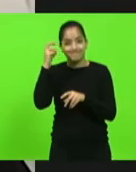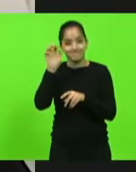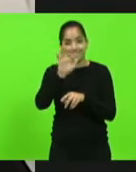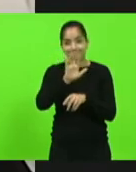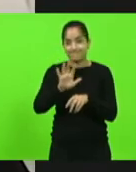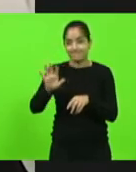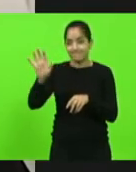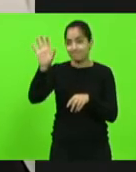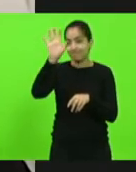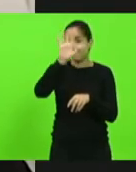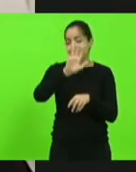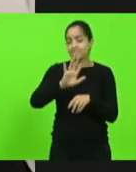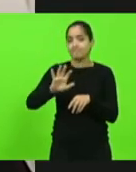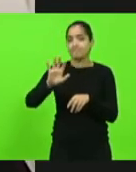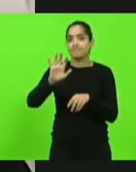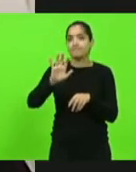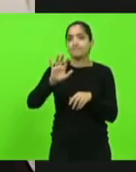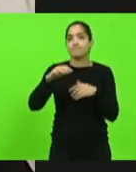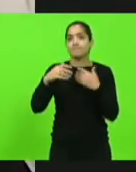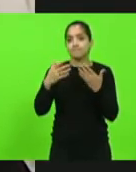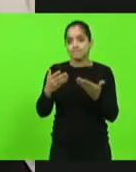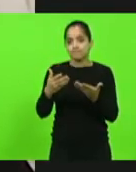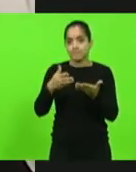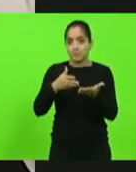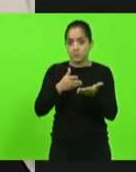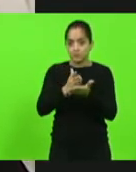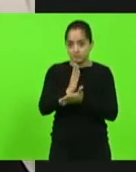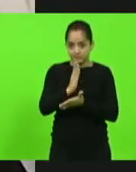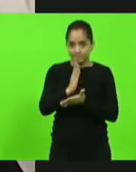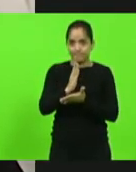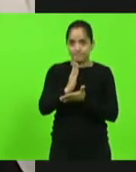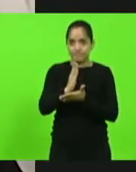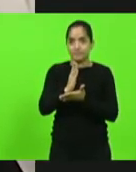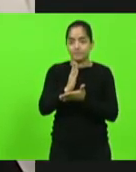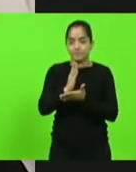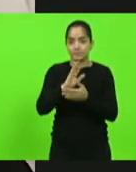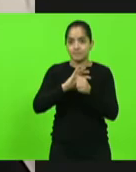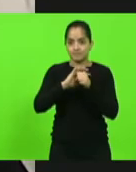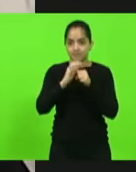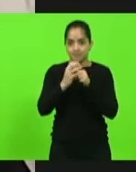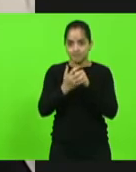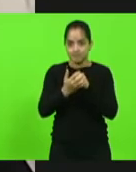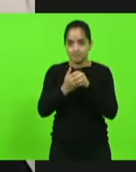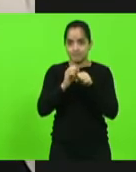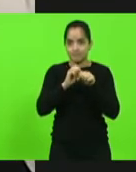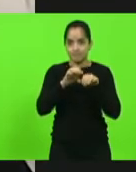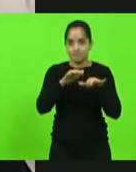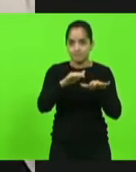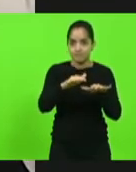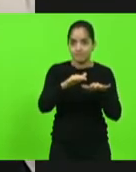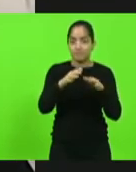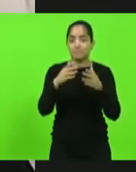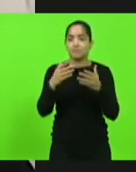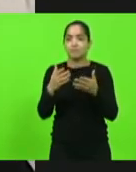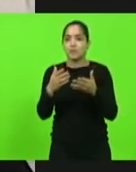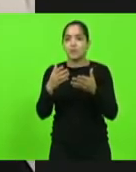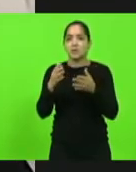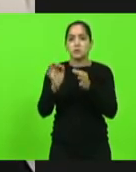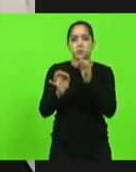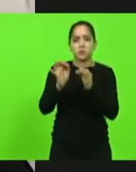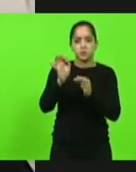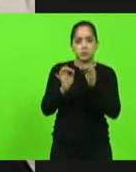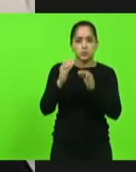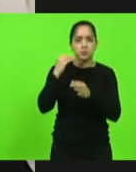nacional, com a aprovação da quarentena que envolve juízes, promotores, policiais